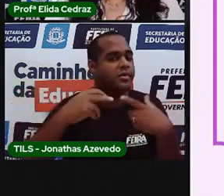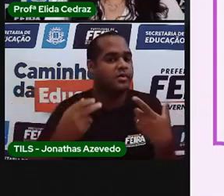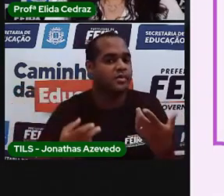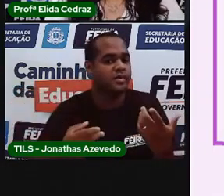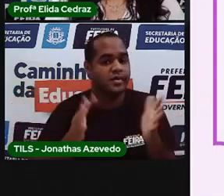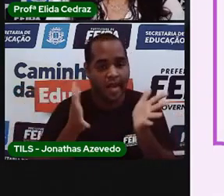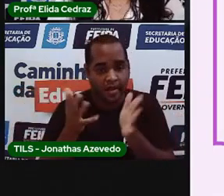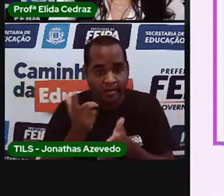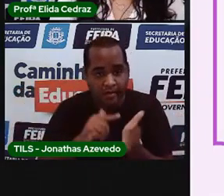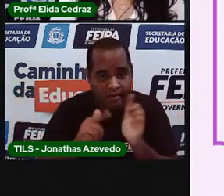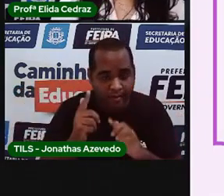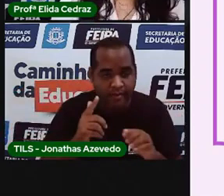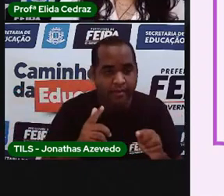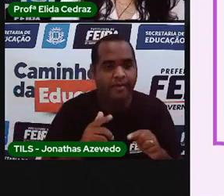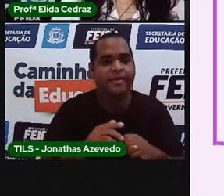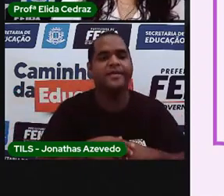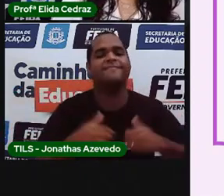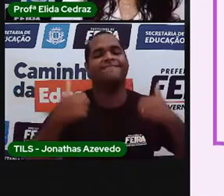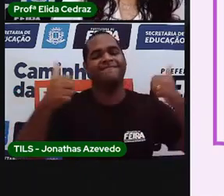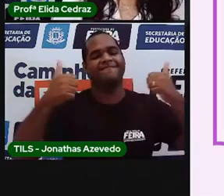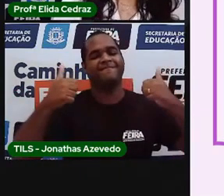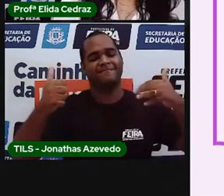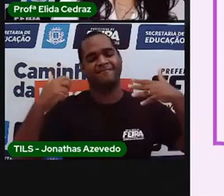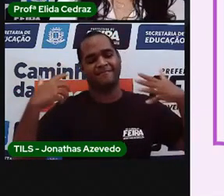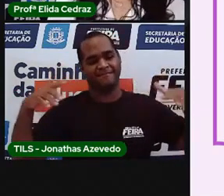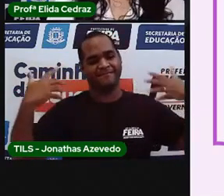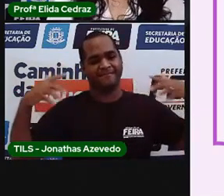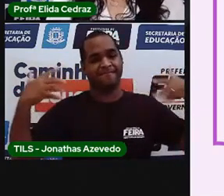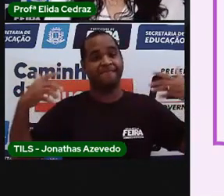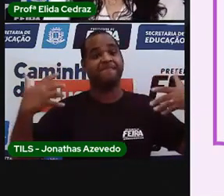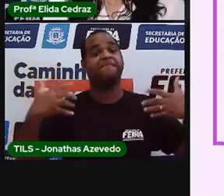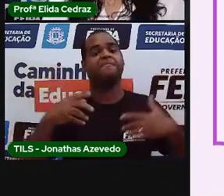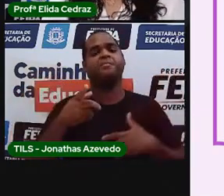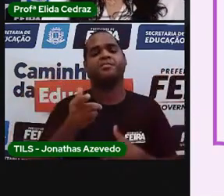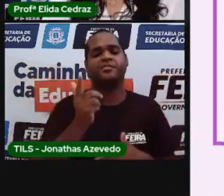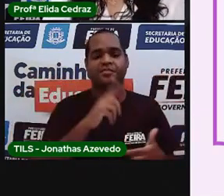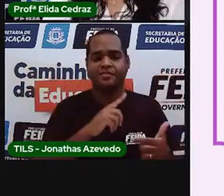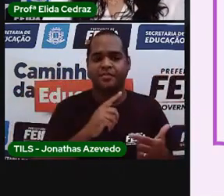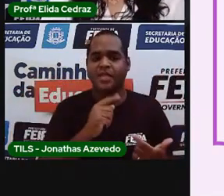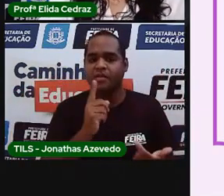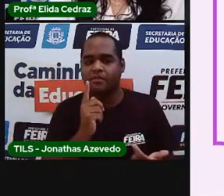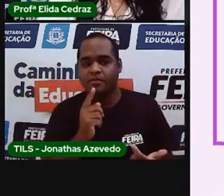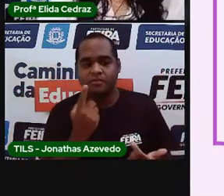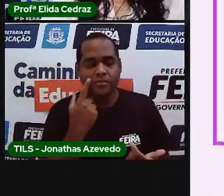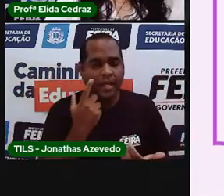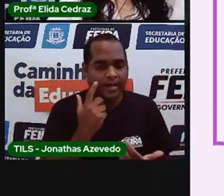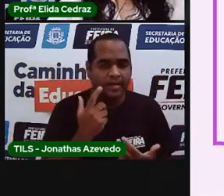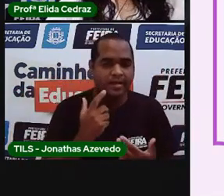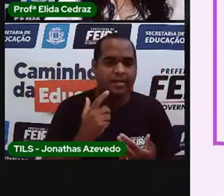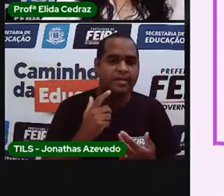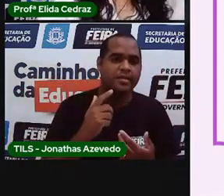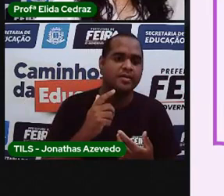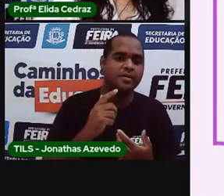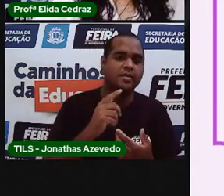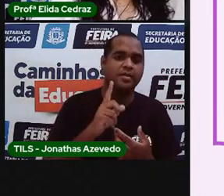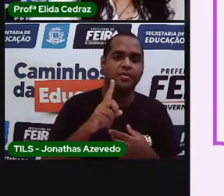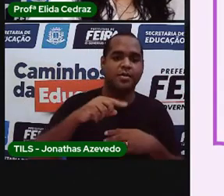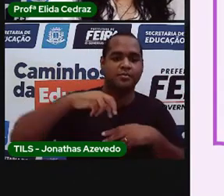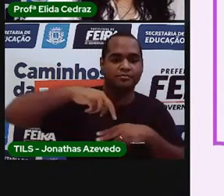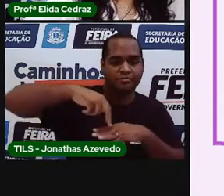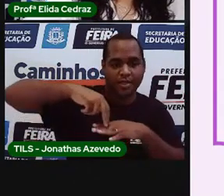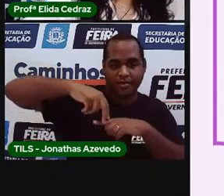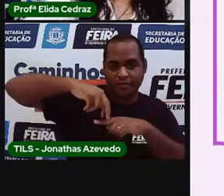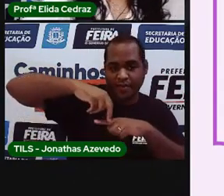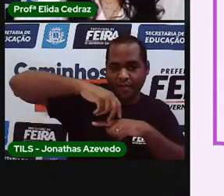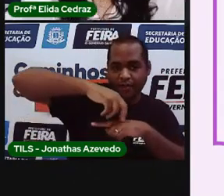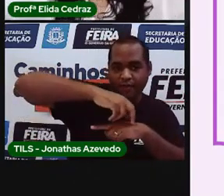Já tentou? Hum, muito bem. Tentar andar em cima daquela parte do meio fio, da